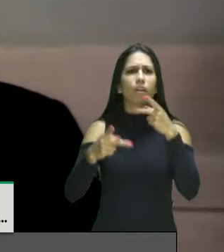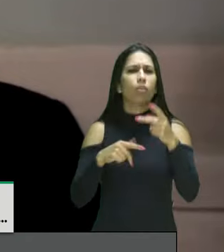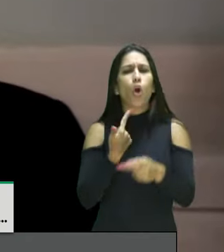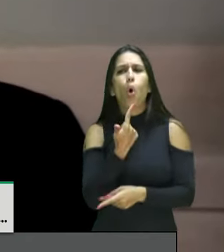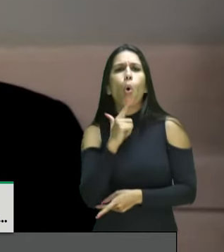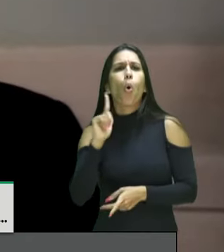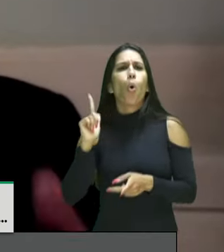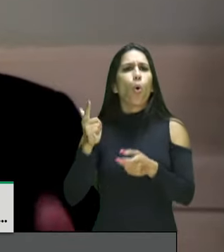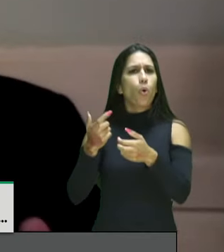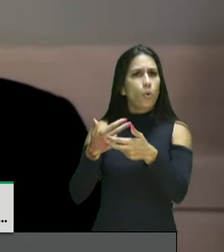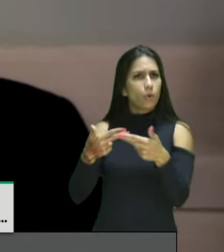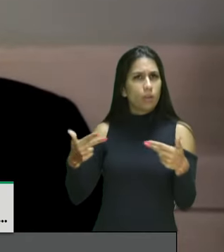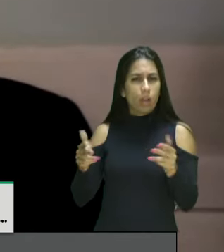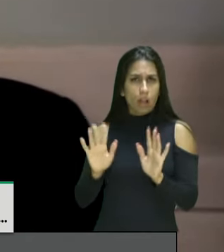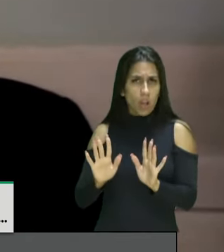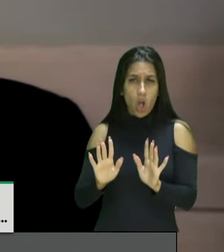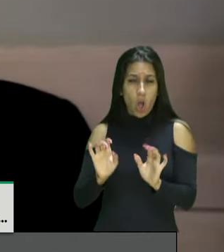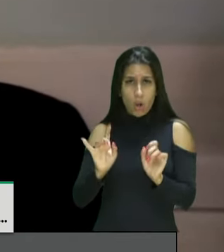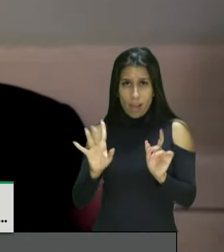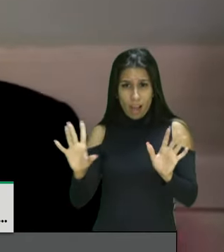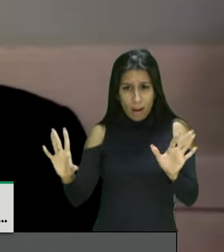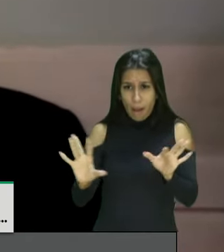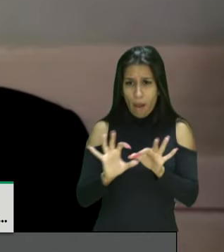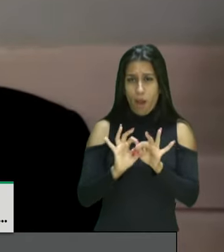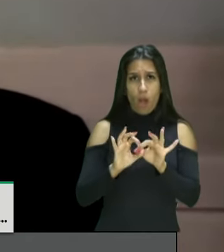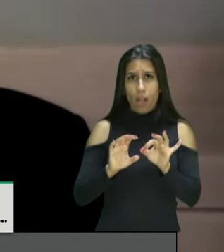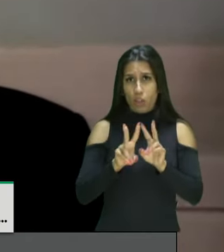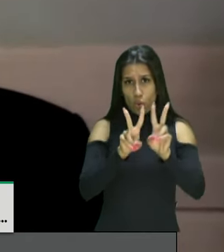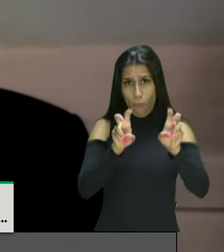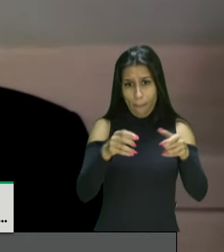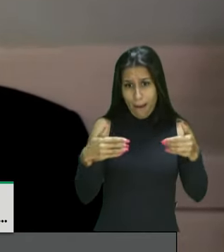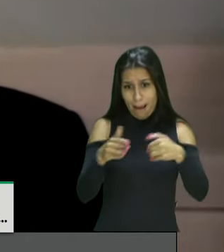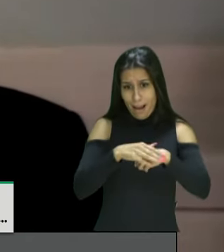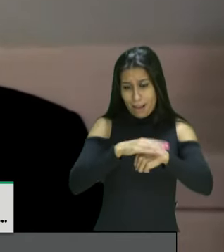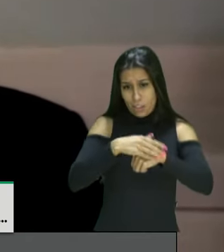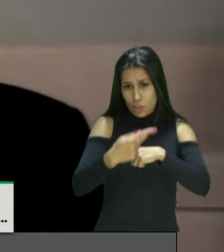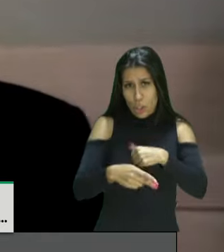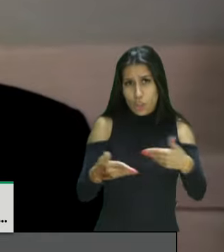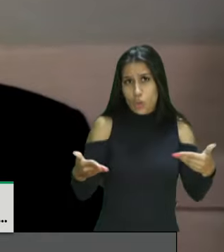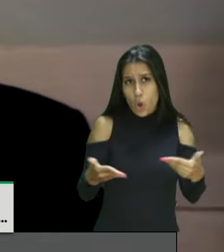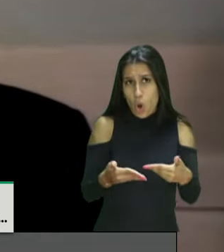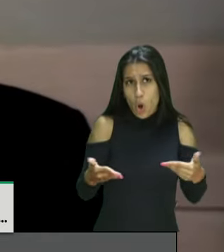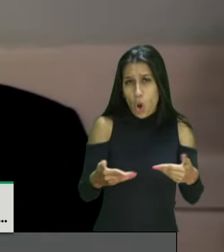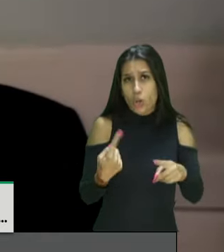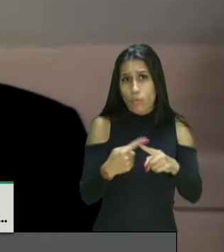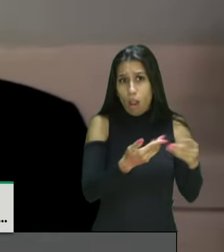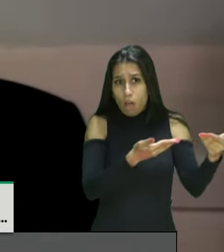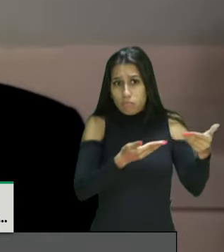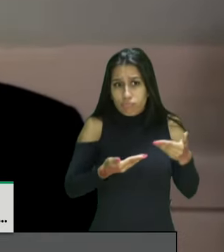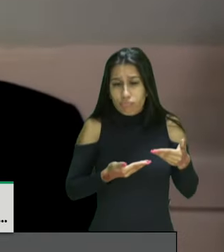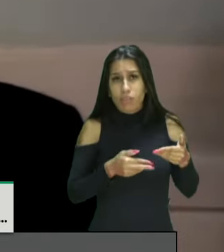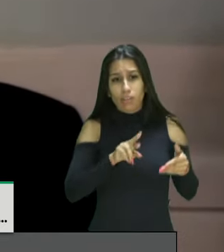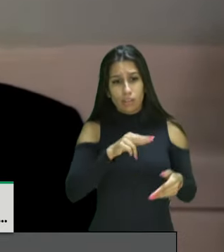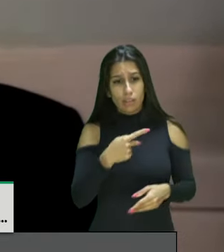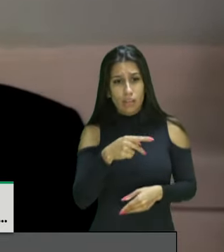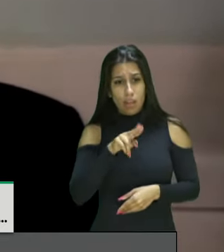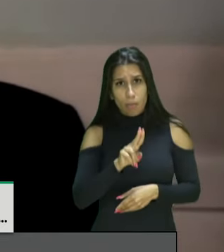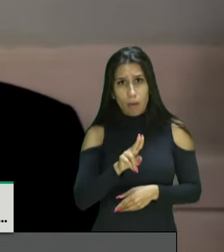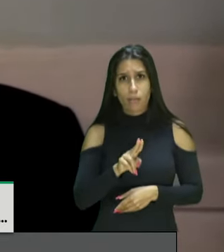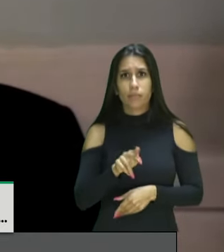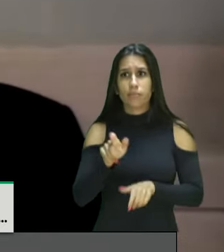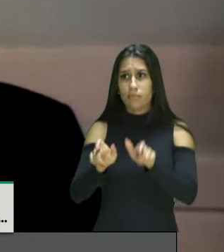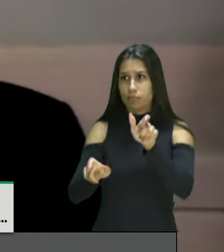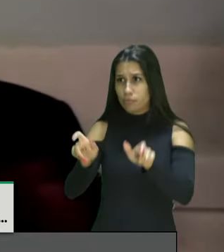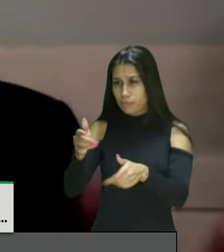temática para a qual fomos convidados a proferir algumas palavras nessa audiência pública